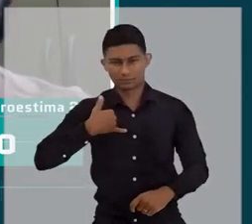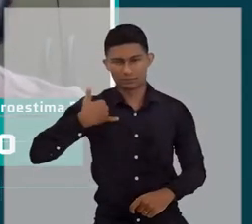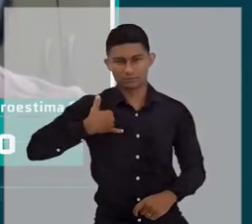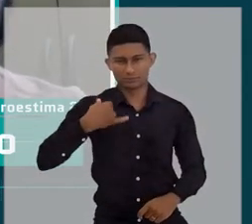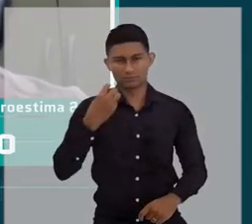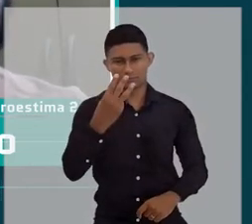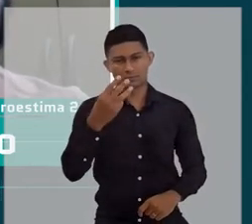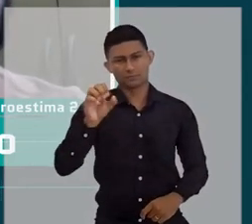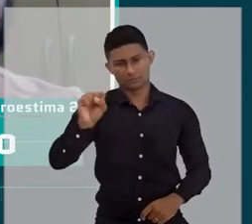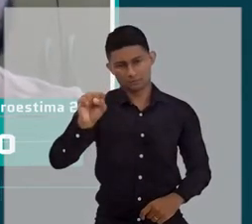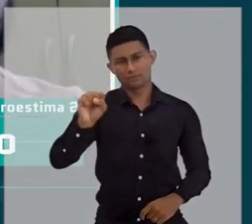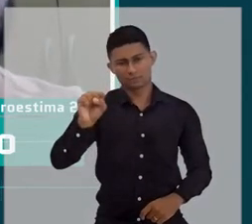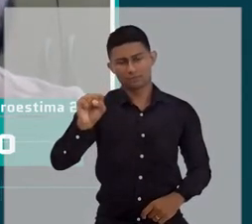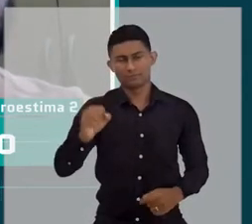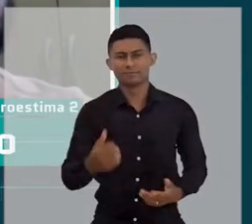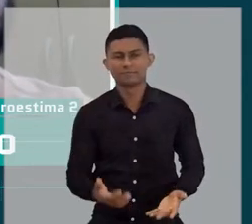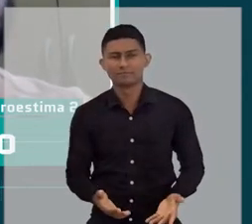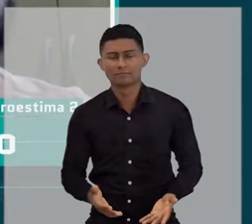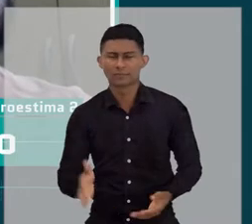época, estou com 38 já.